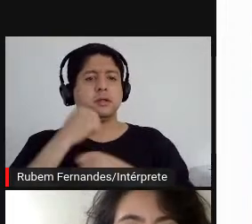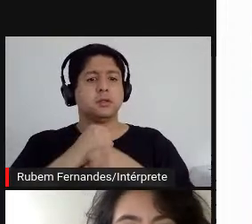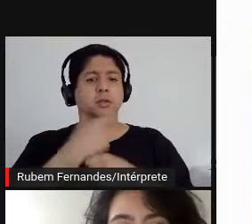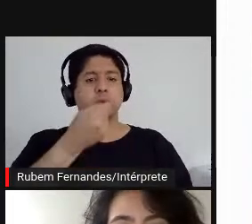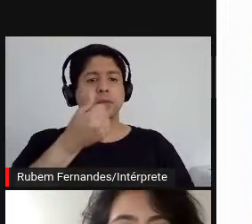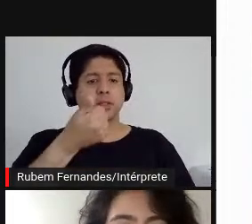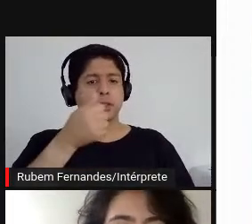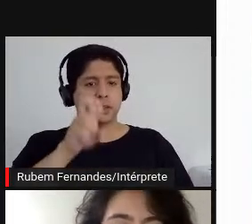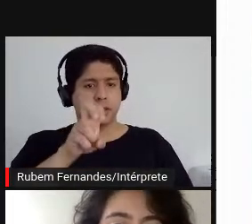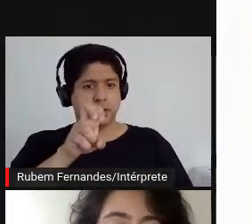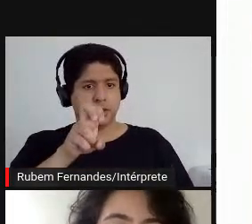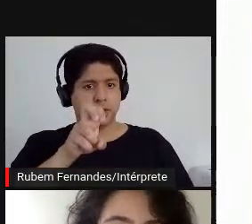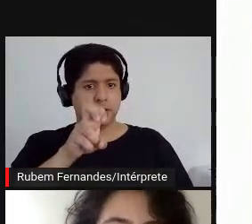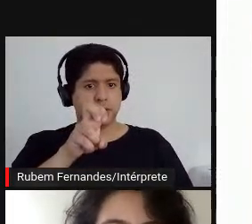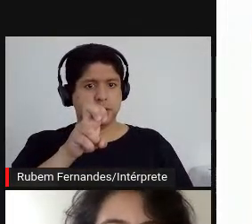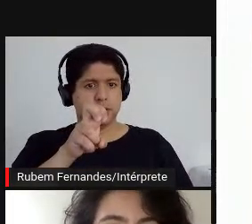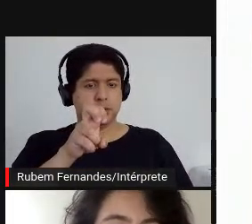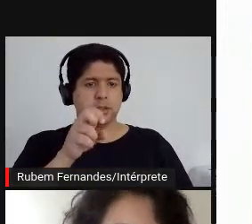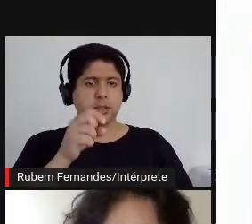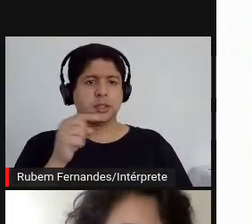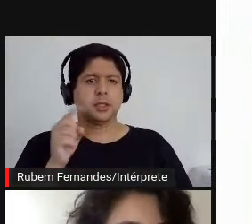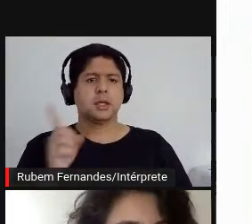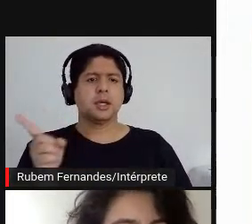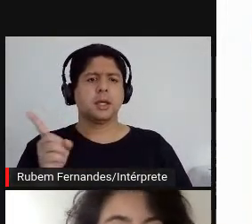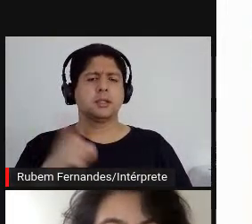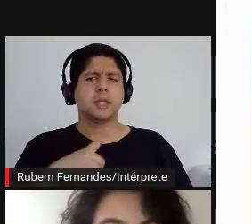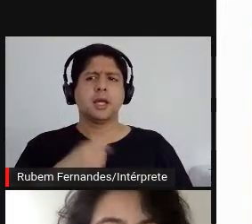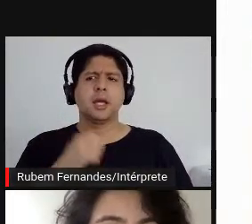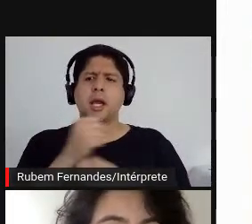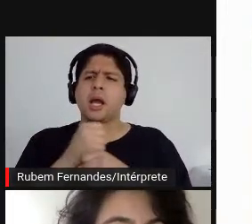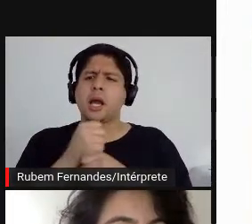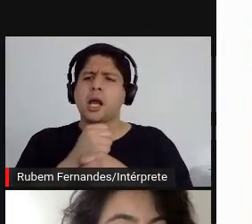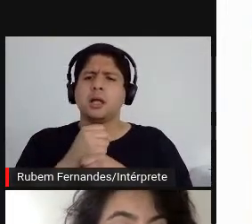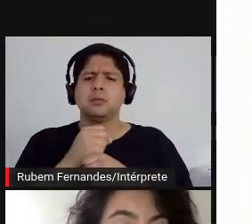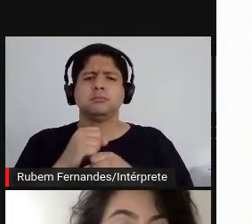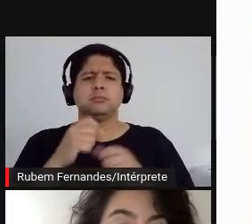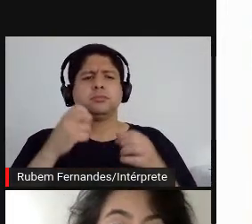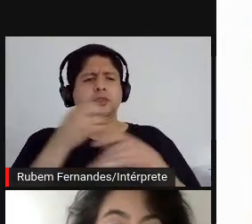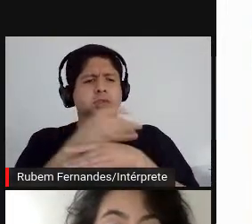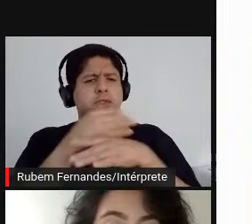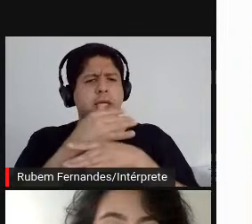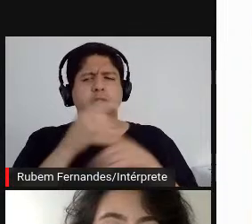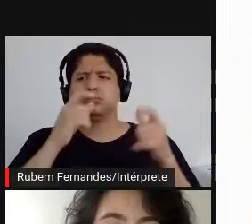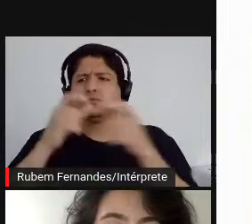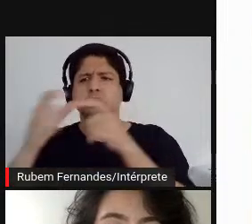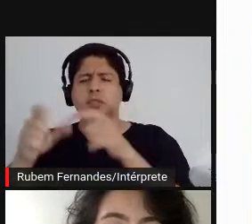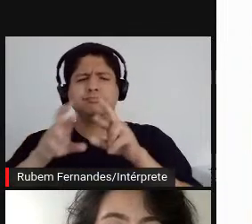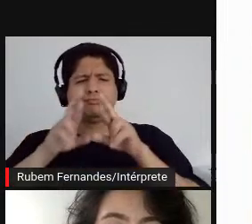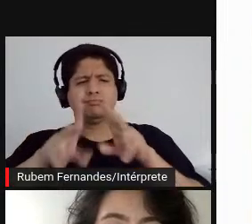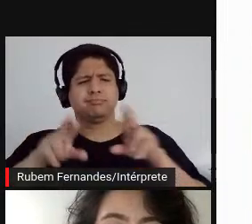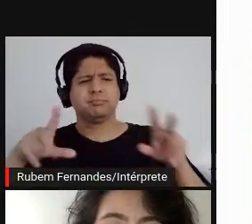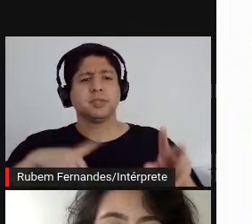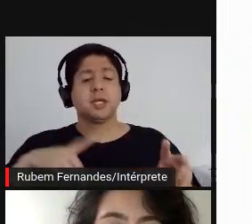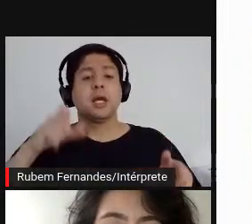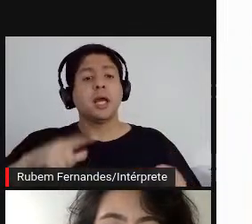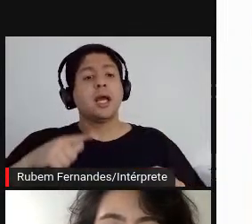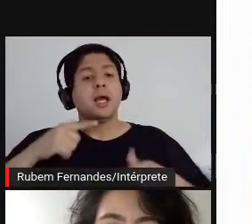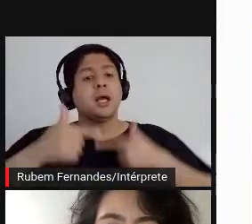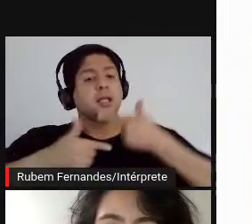E já fiz ele em alguns anos diferentes, em cidades diferentes também. E é um trabalho